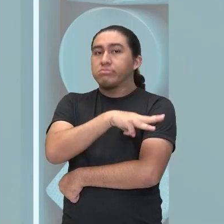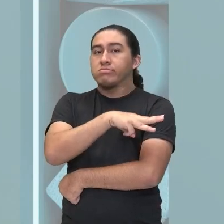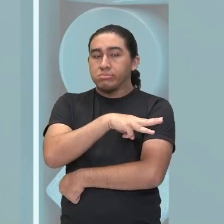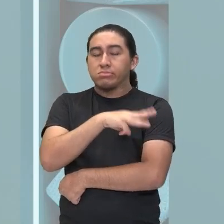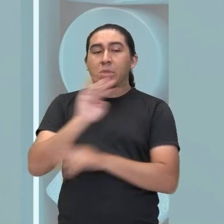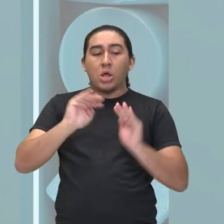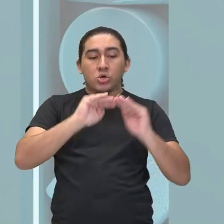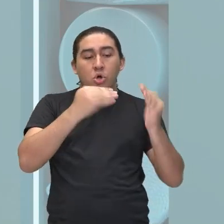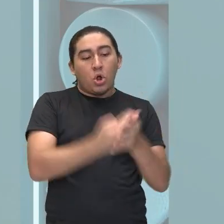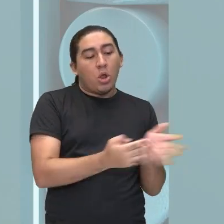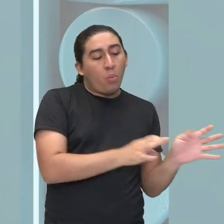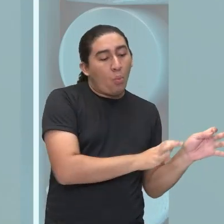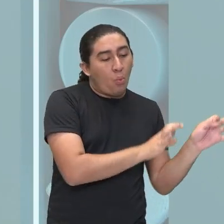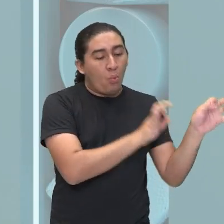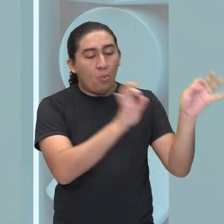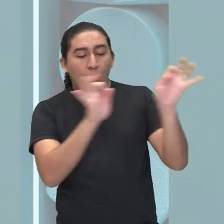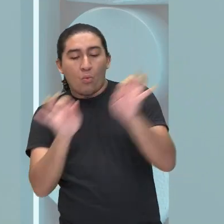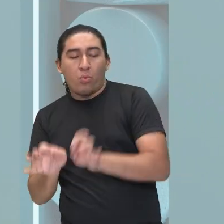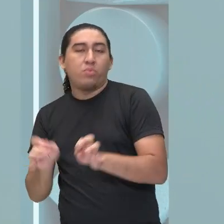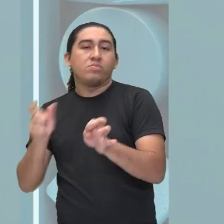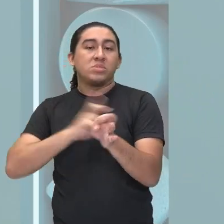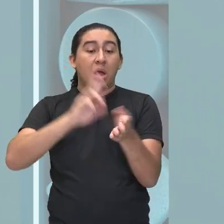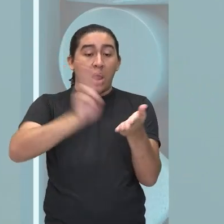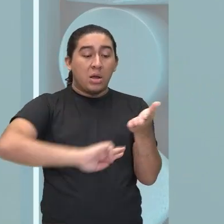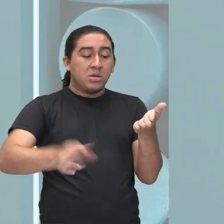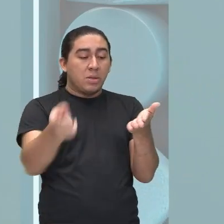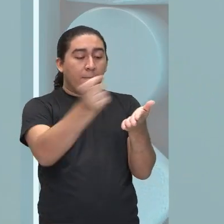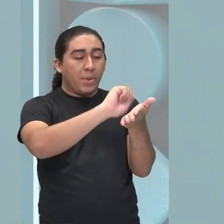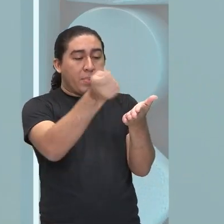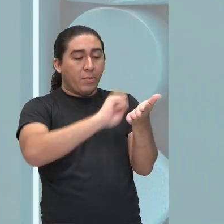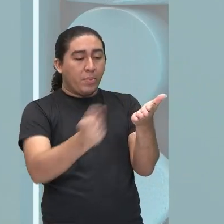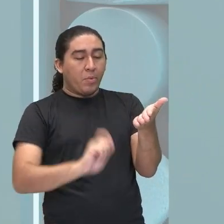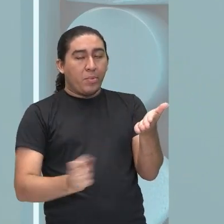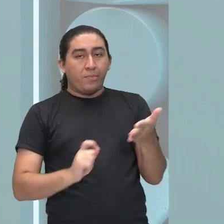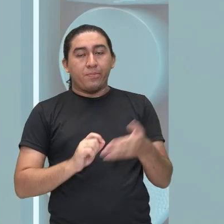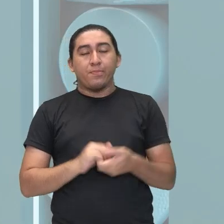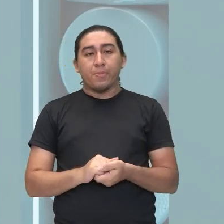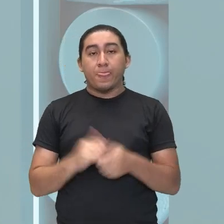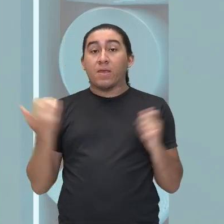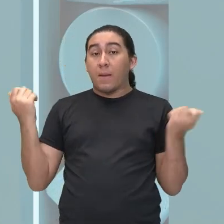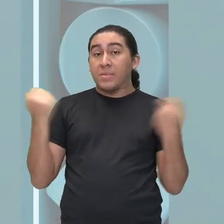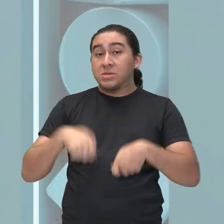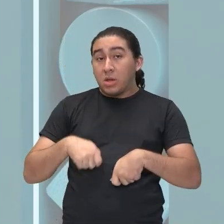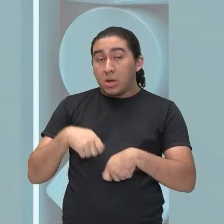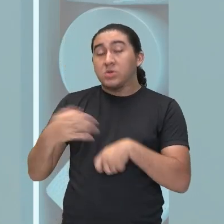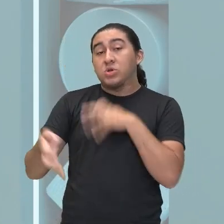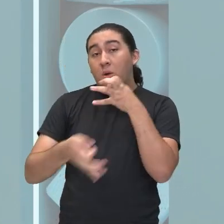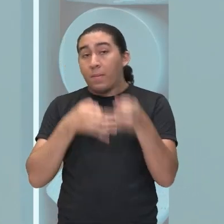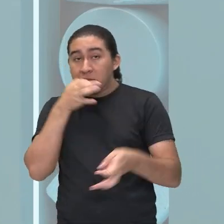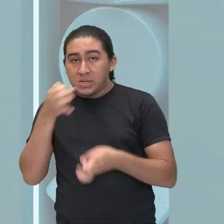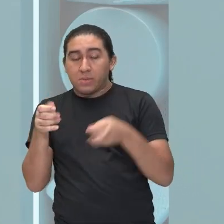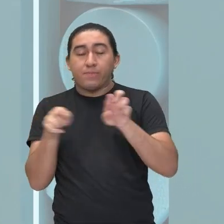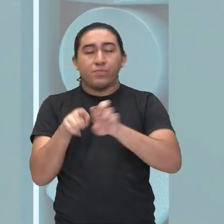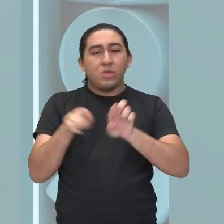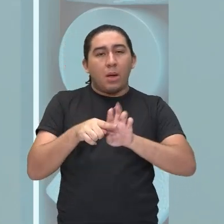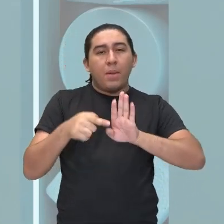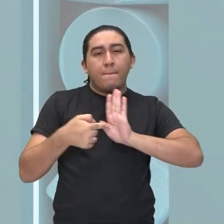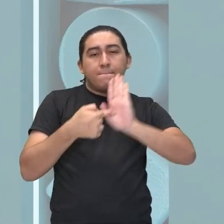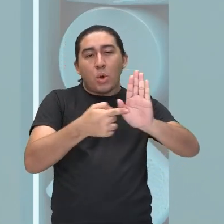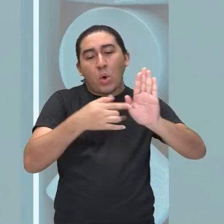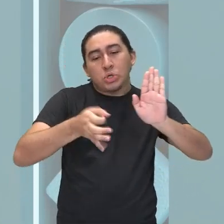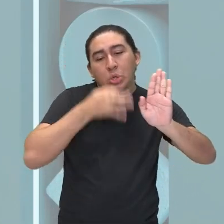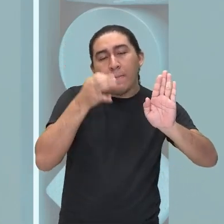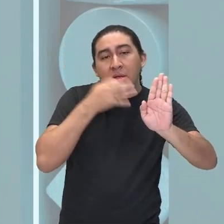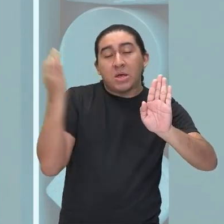escolar e colocar ali no papel. Então, a capacidade de argumentação, de defesa do ponto de vista,